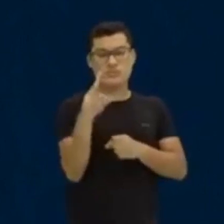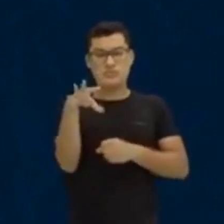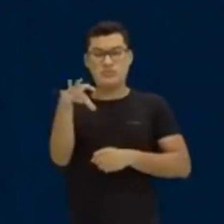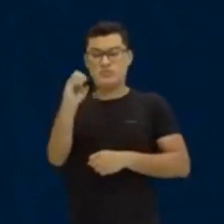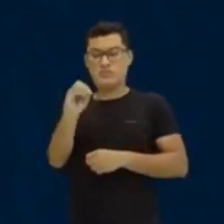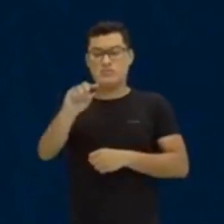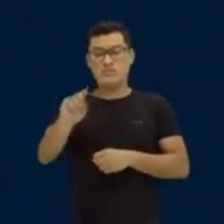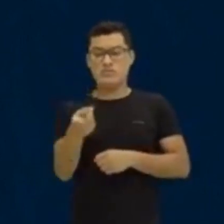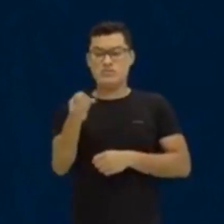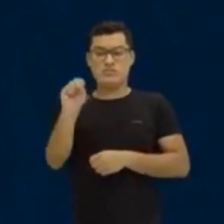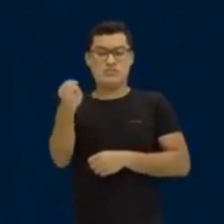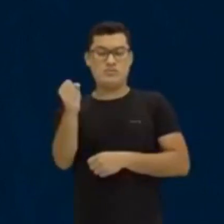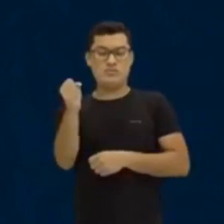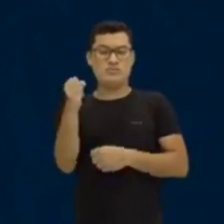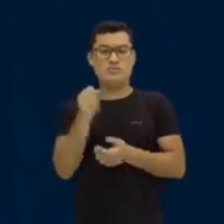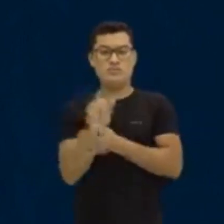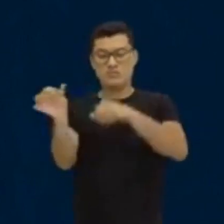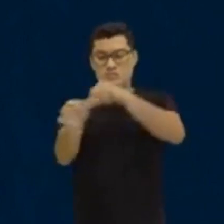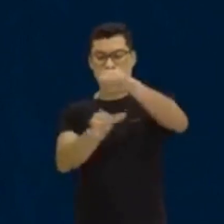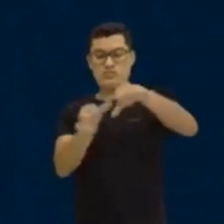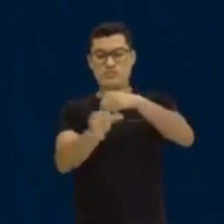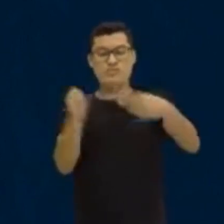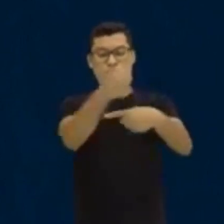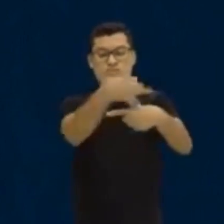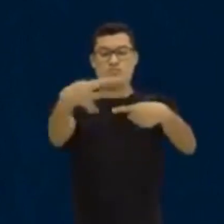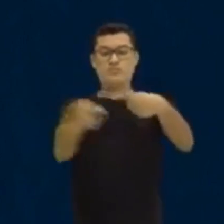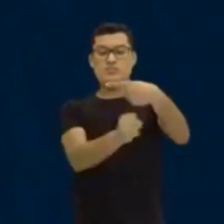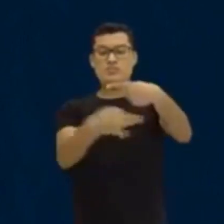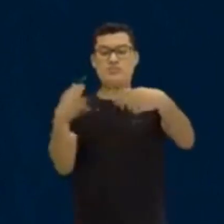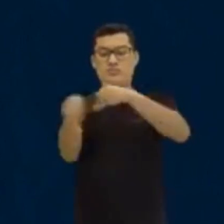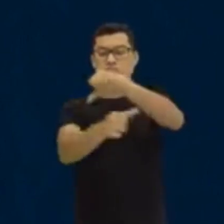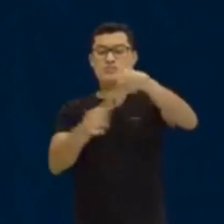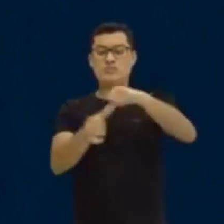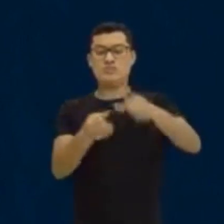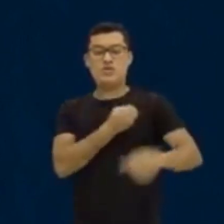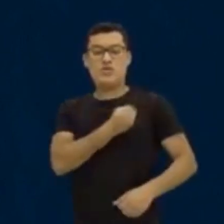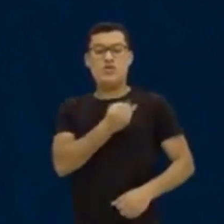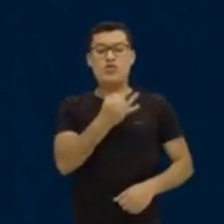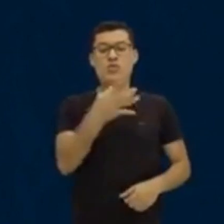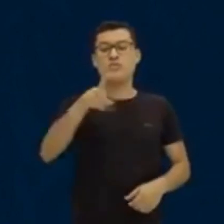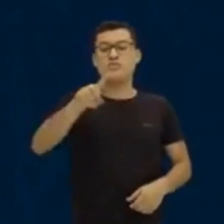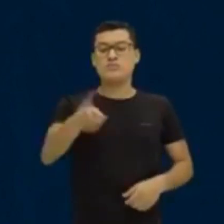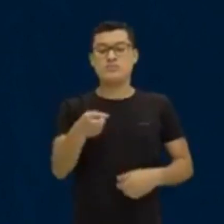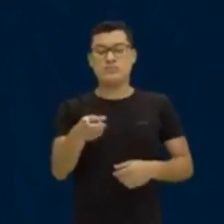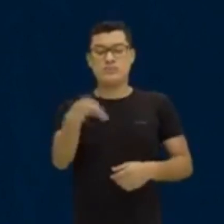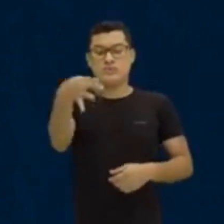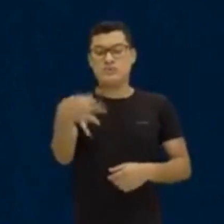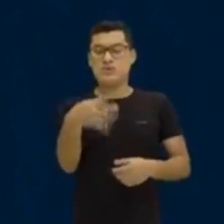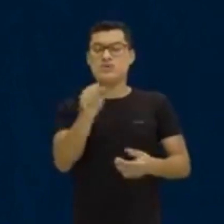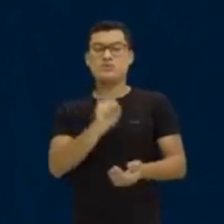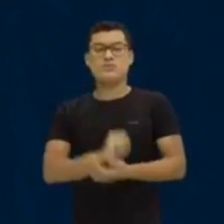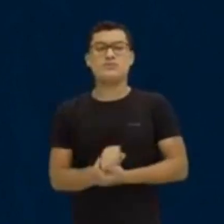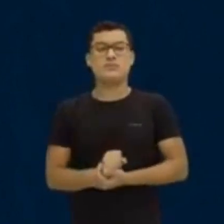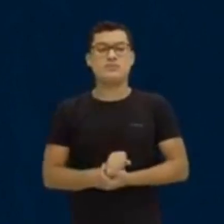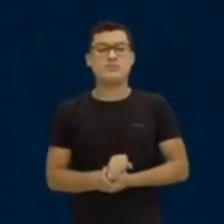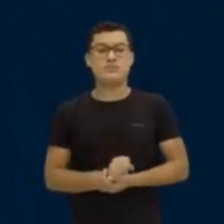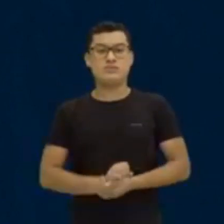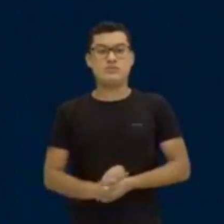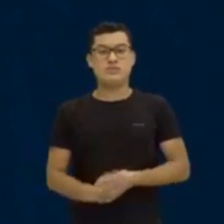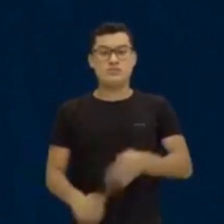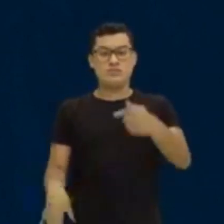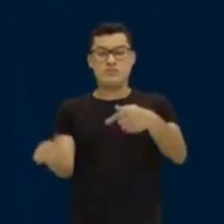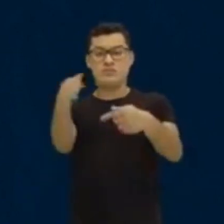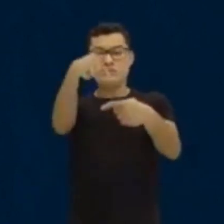,8. Então, eu transformei a fração em número decimal. Certo? Ah, 7 quartos.